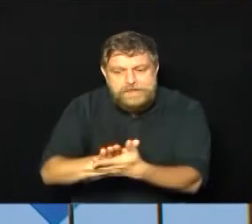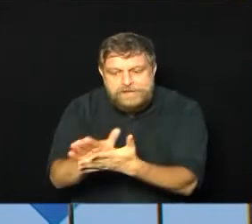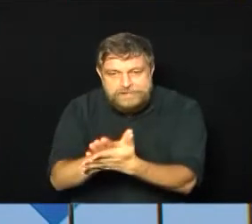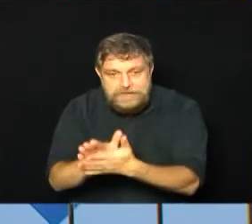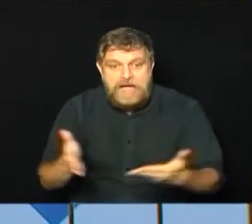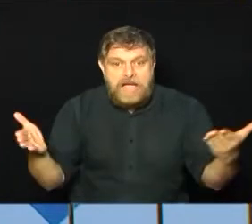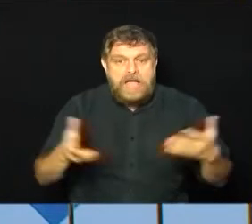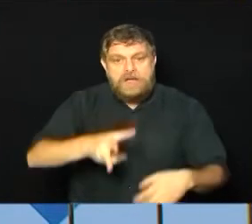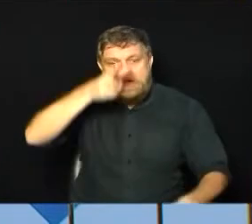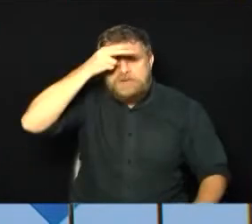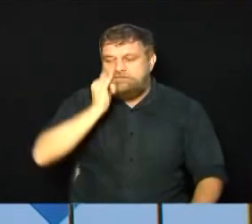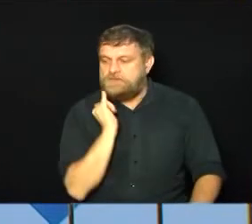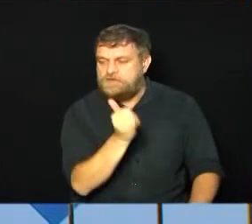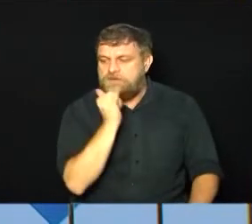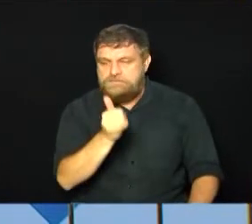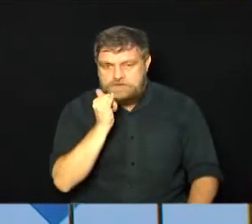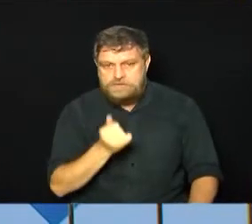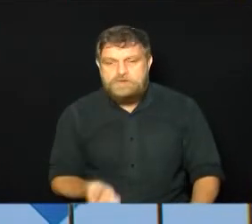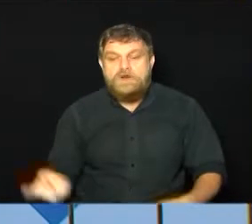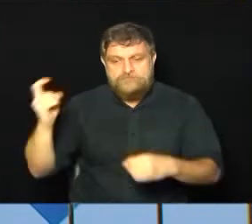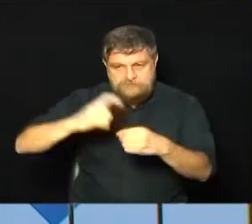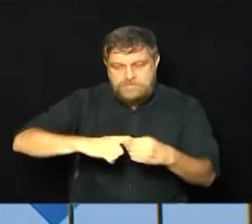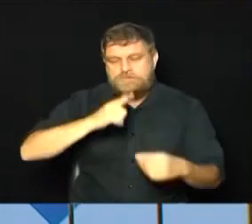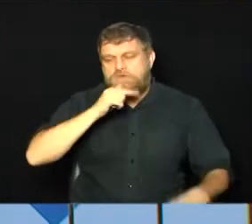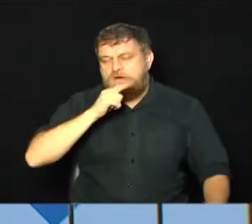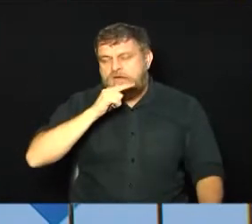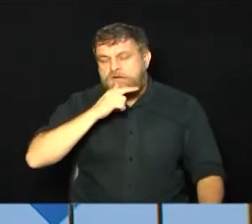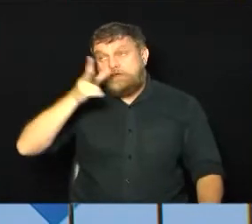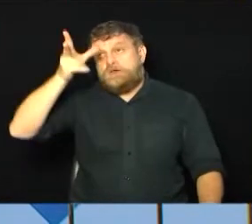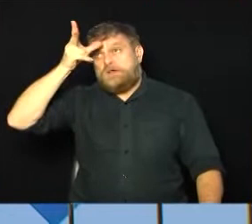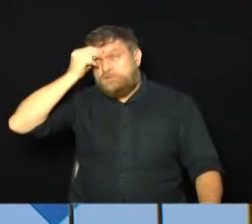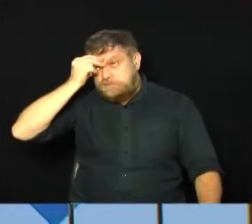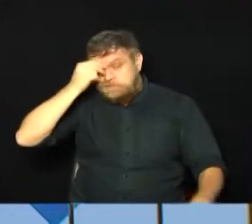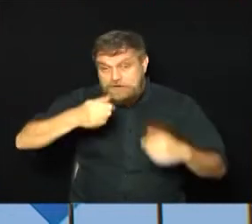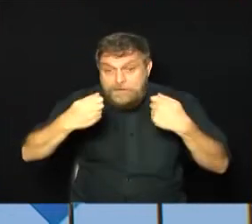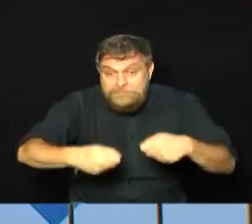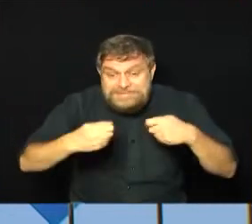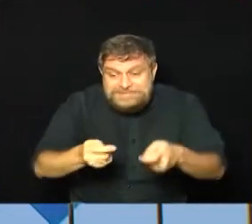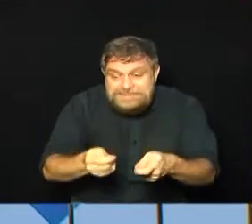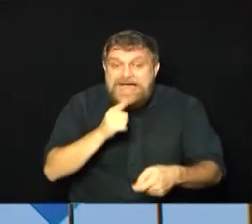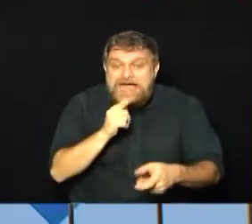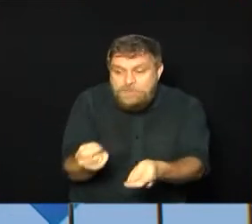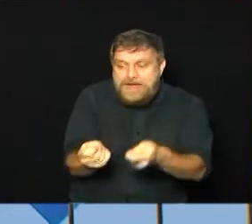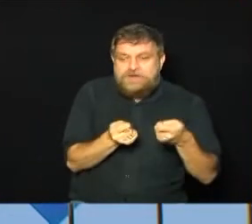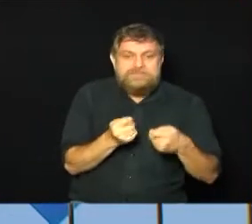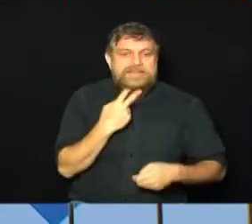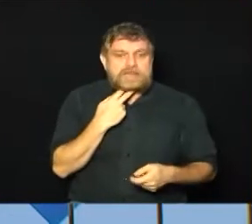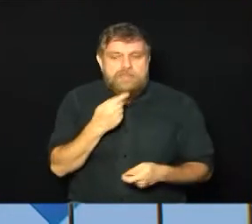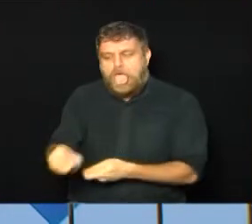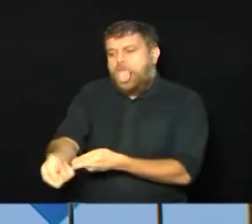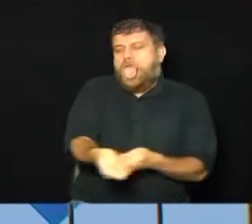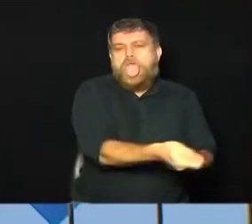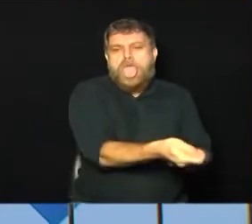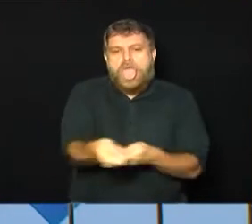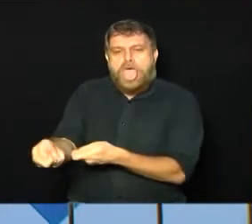anunciou o fim. Mas lembrando sempre que é preciso economizar a água. Nada de lavar a calçada,